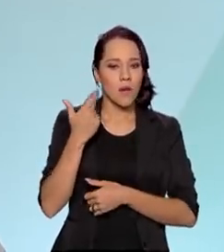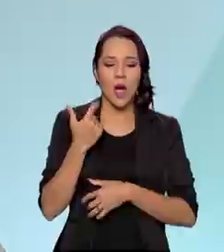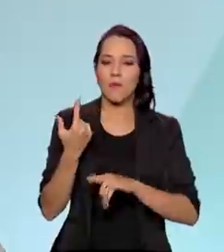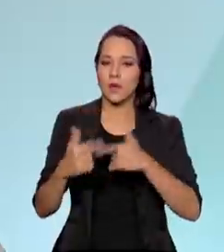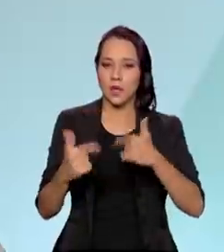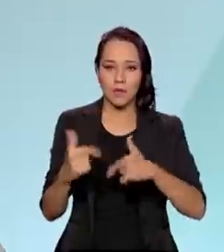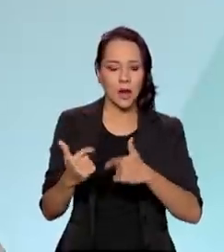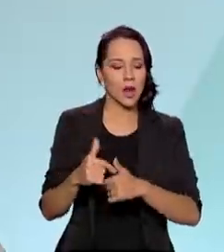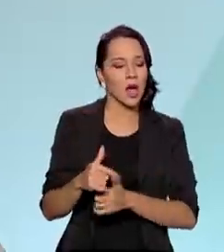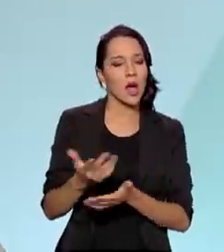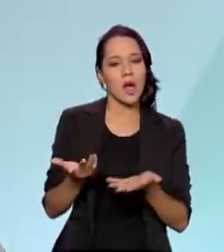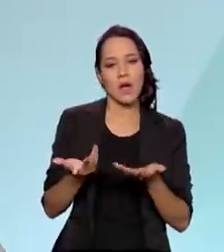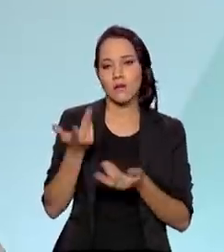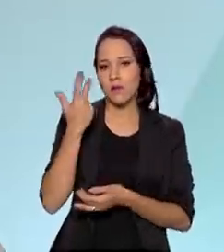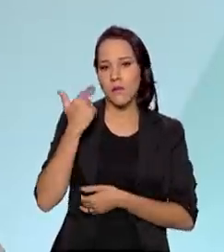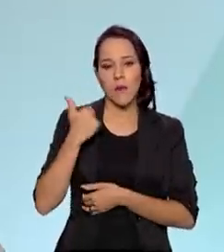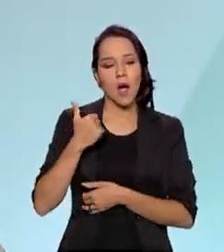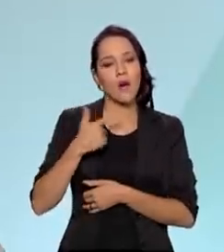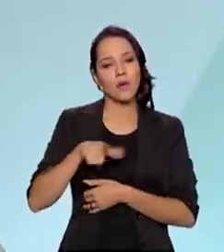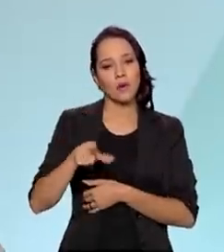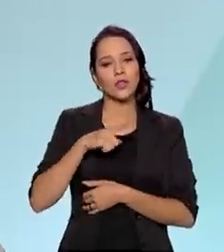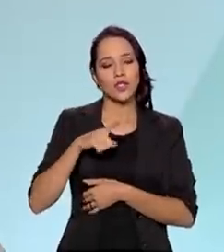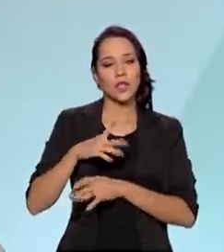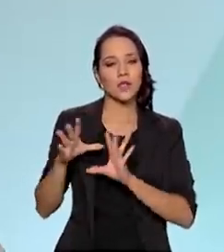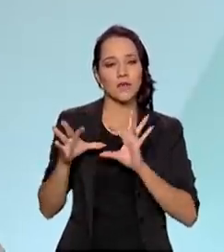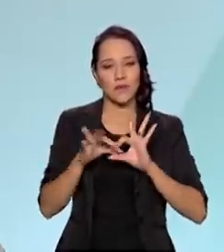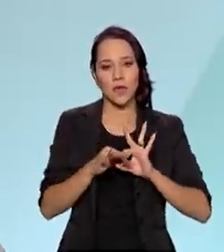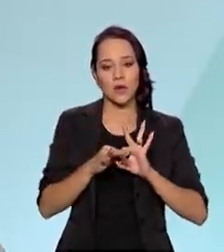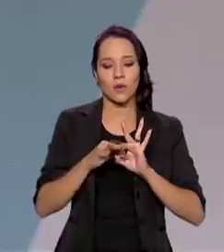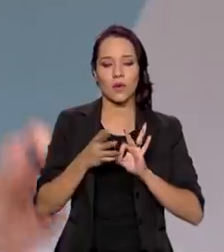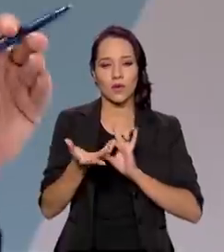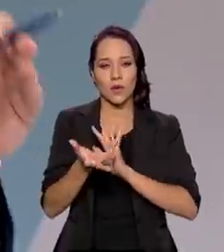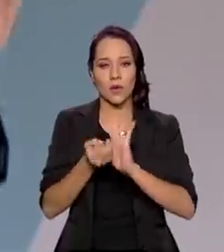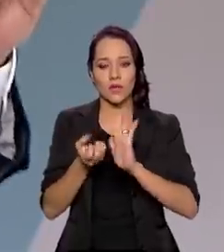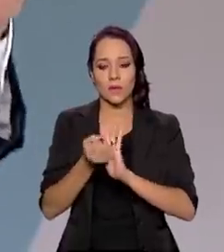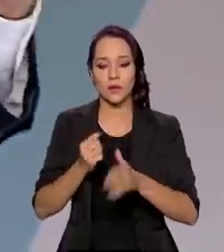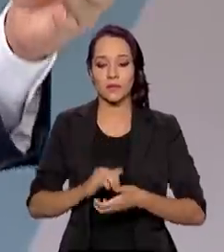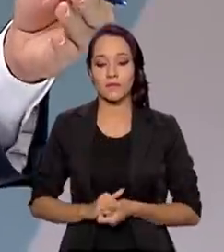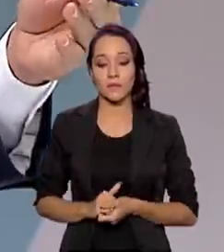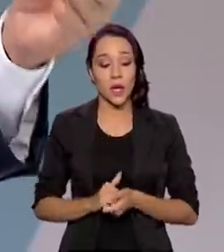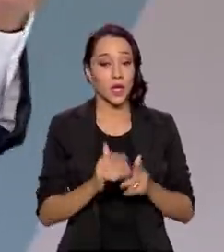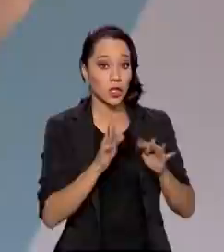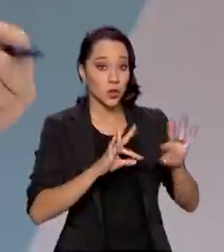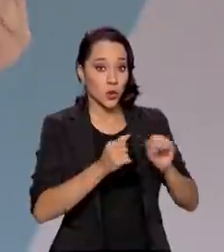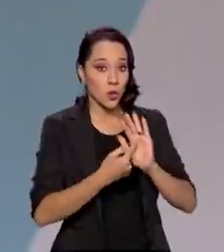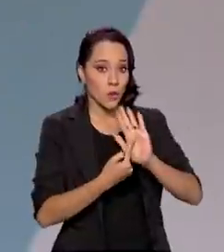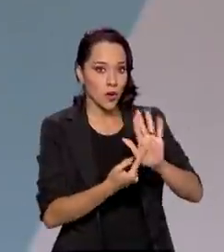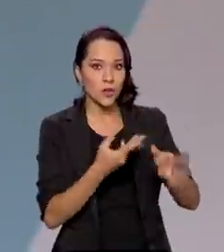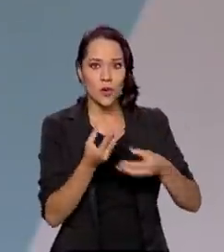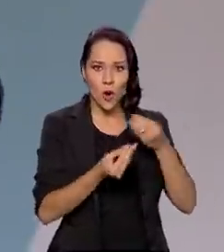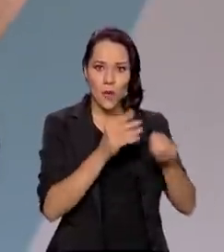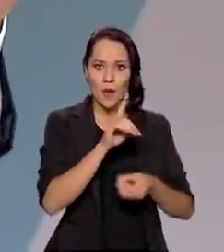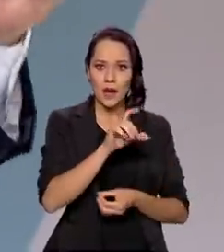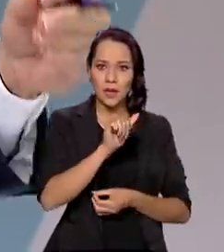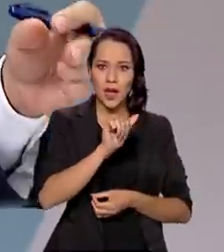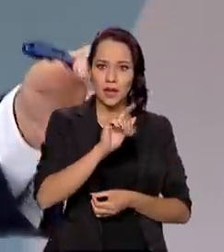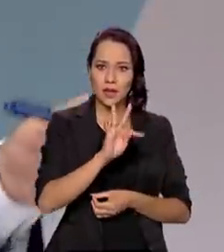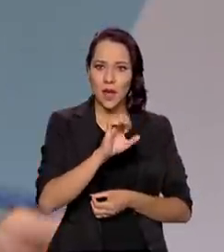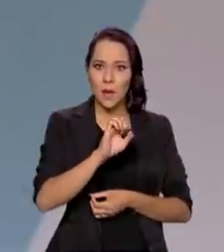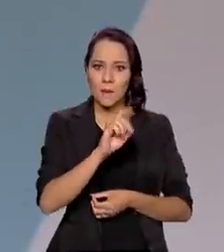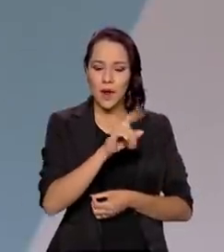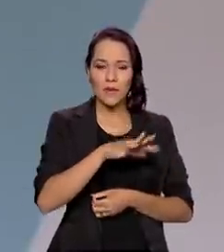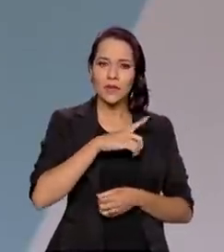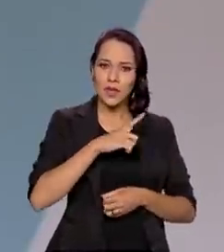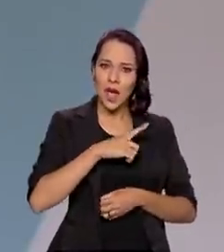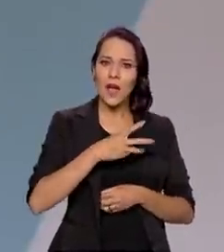trabalhar normalmente, enquanto isso existia esse vínculo e continuava recebendo. Isso tudo mostra como a Dataprev está no dia a